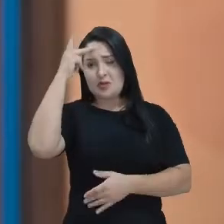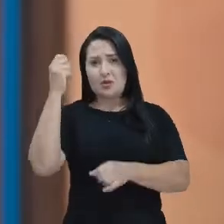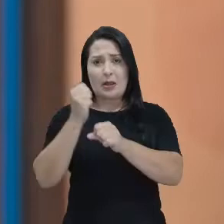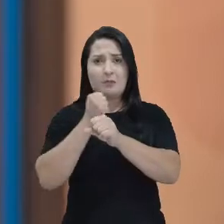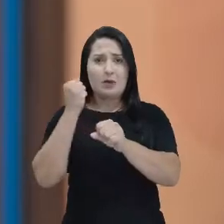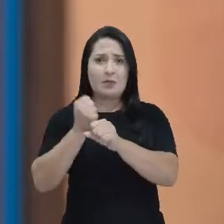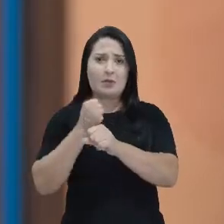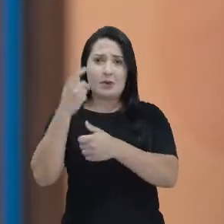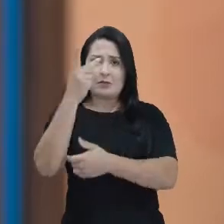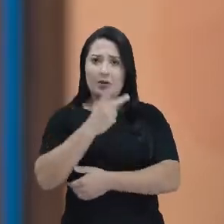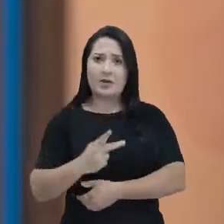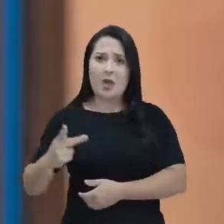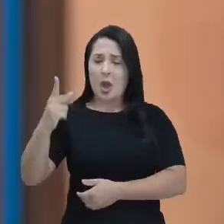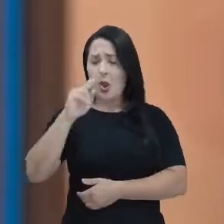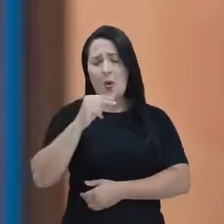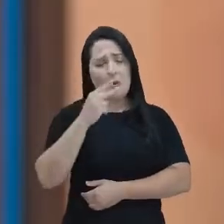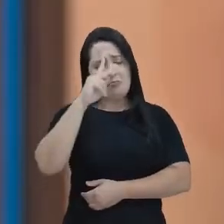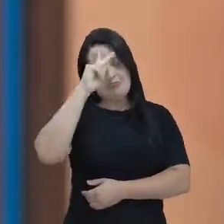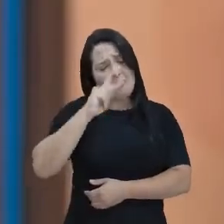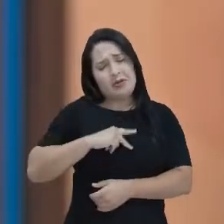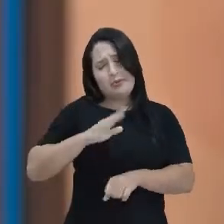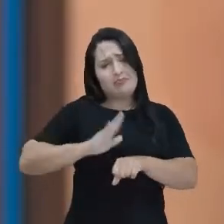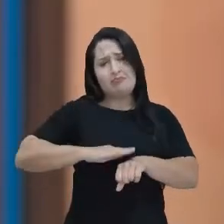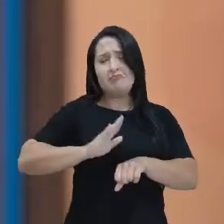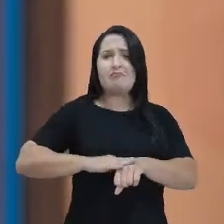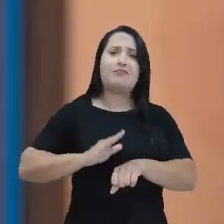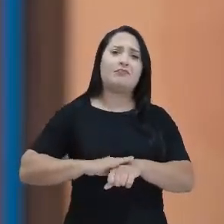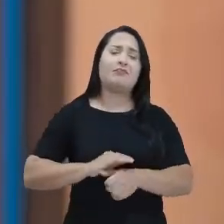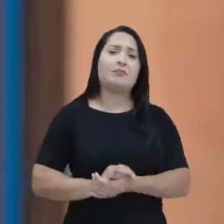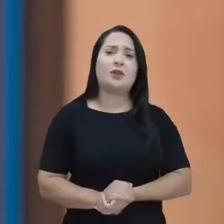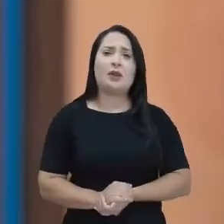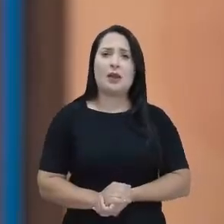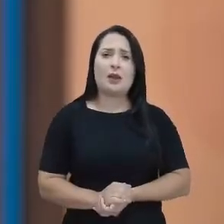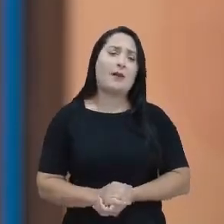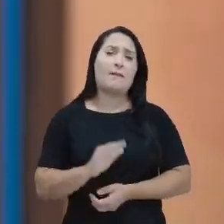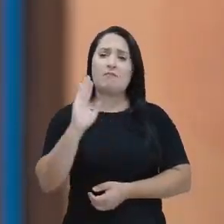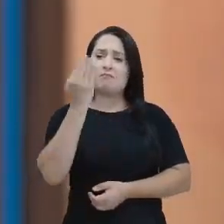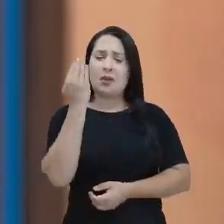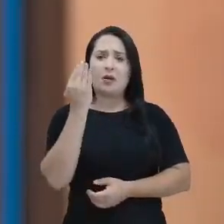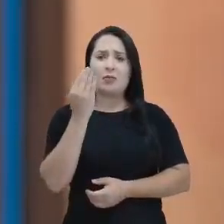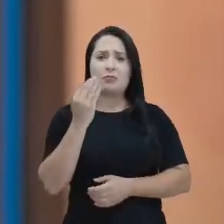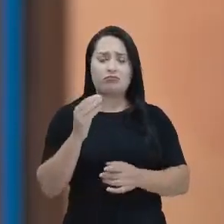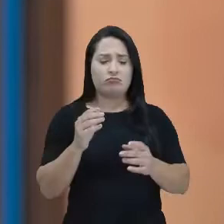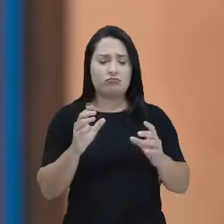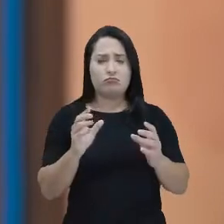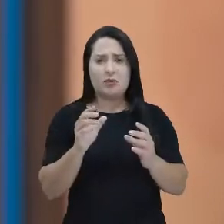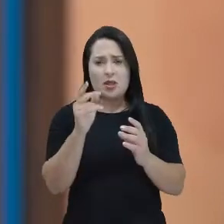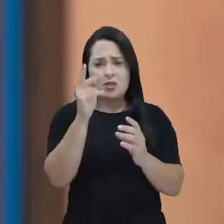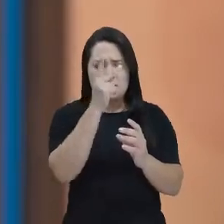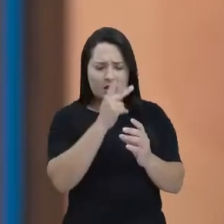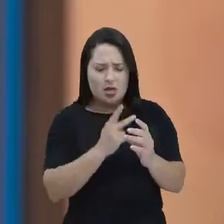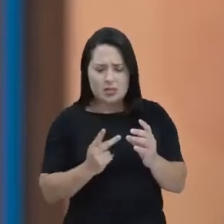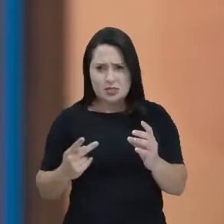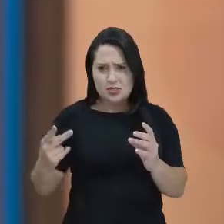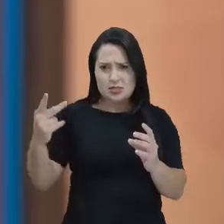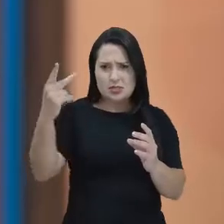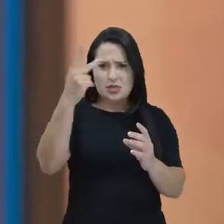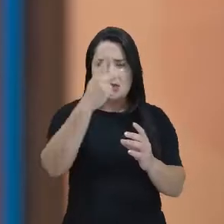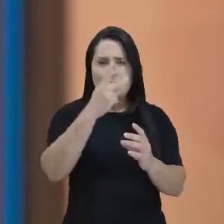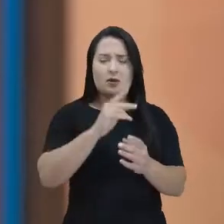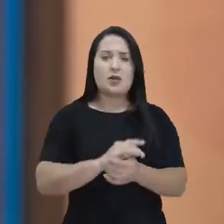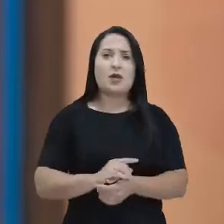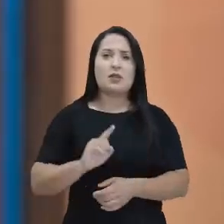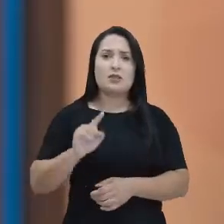xilogravuras ou ele mesmo faz. Pega um pedaço de madeira, faz o desenho. Depois